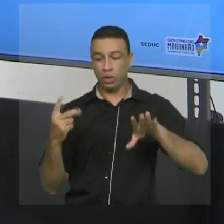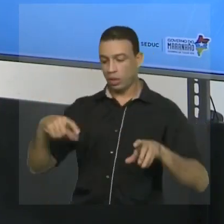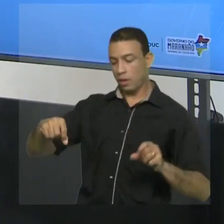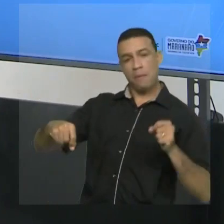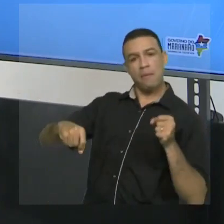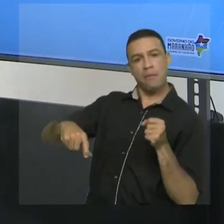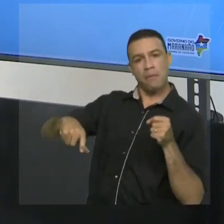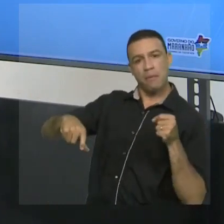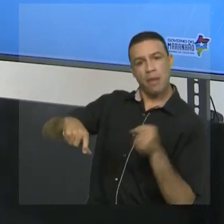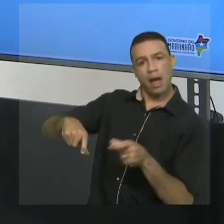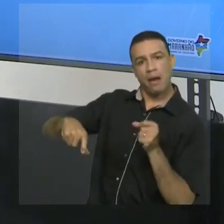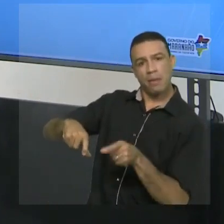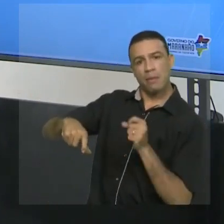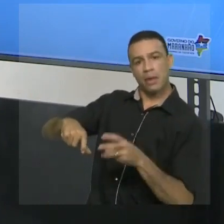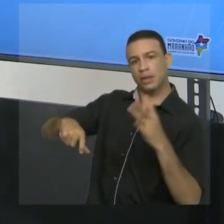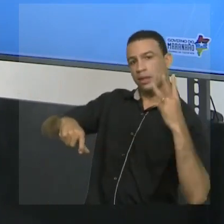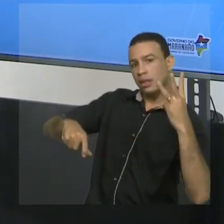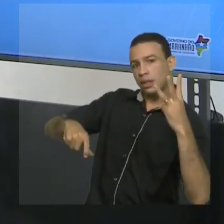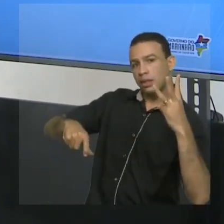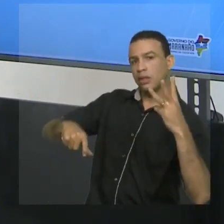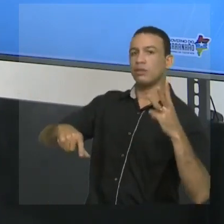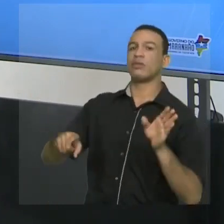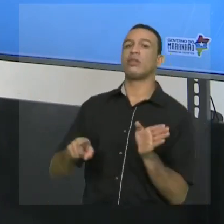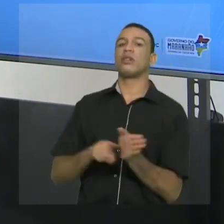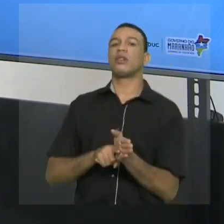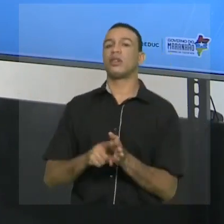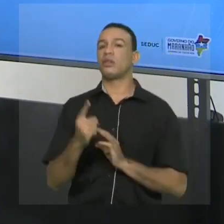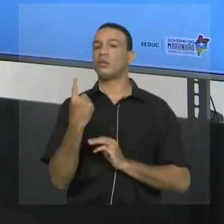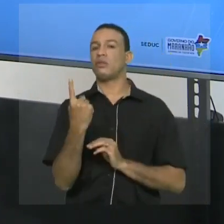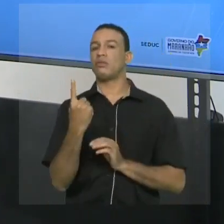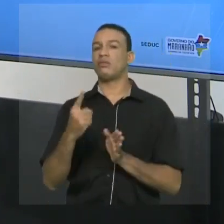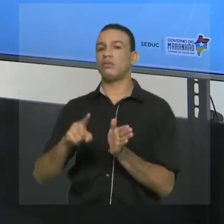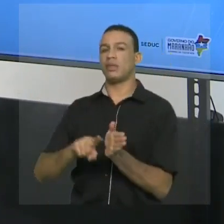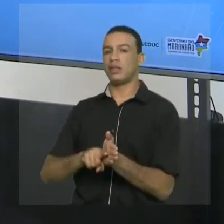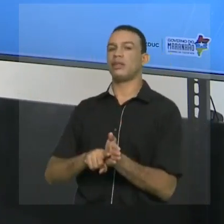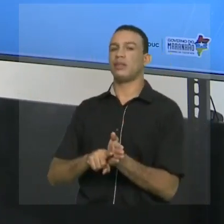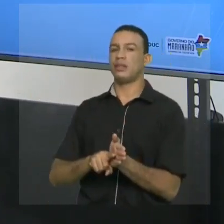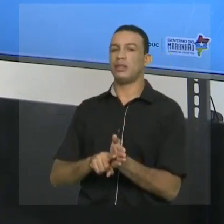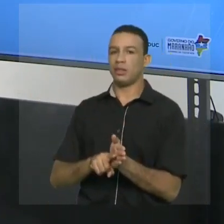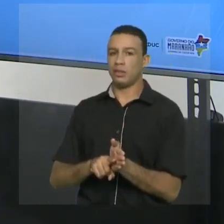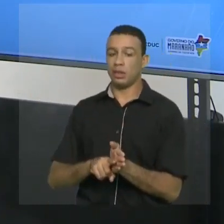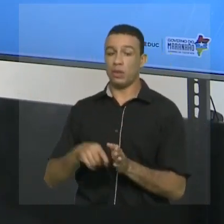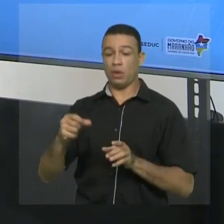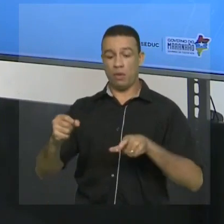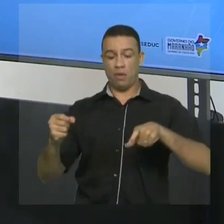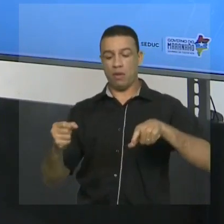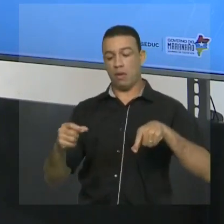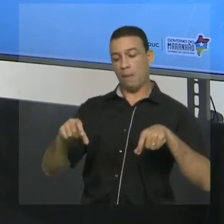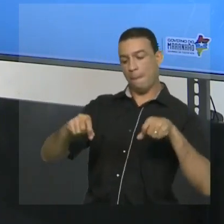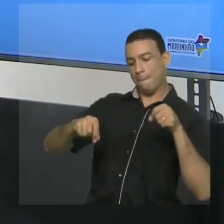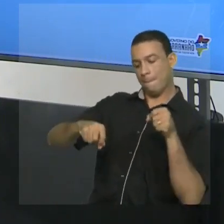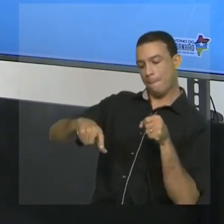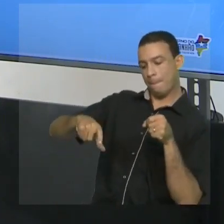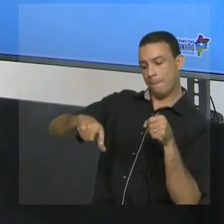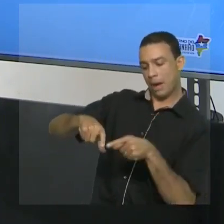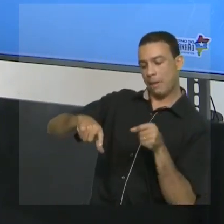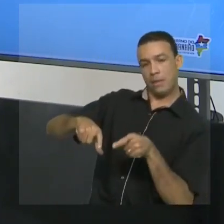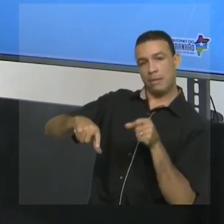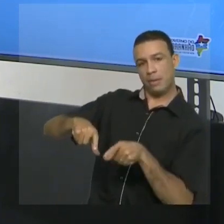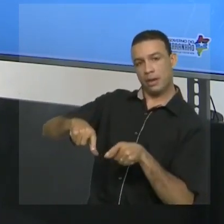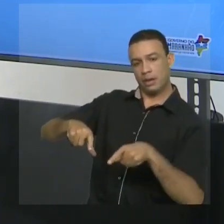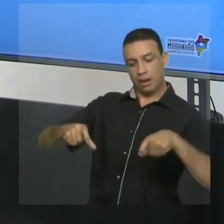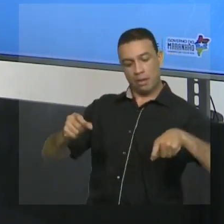com o saldo de gol de um negativo. Ou seja, eu levei mais gols do que fiz. Então,